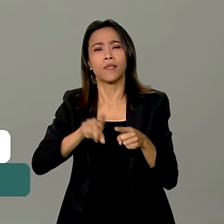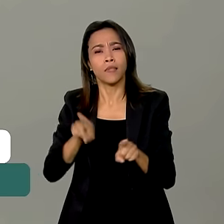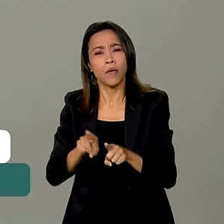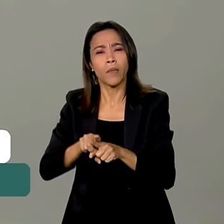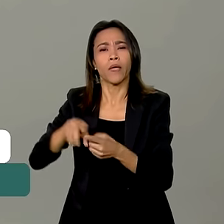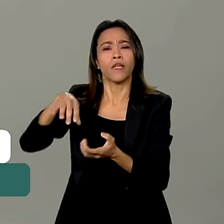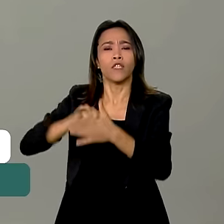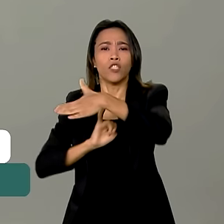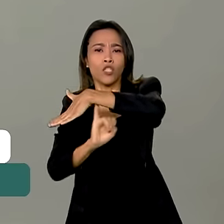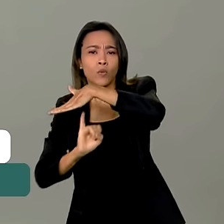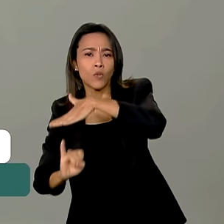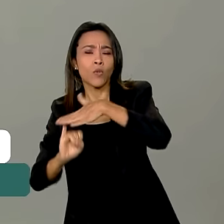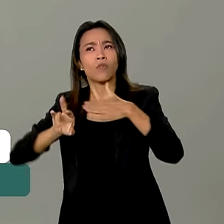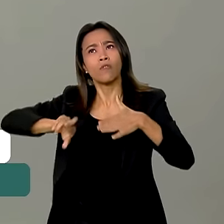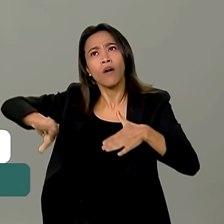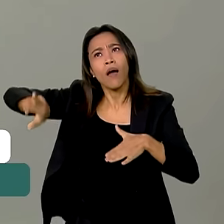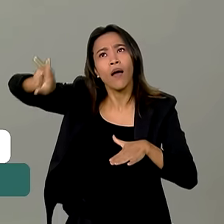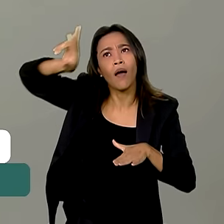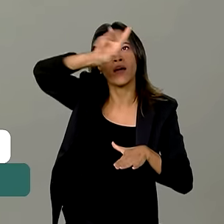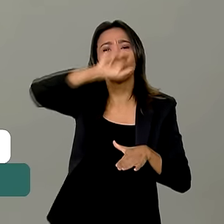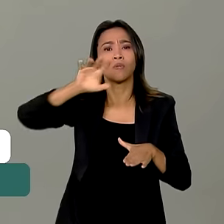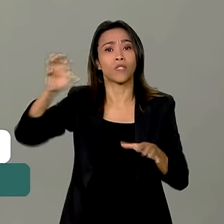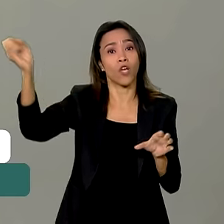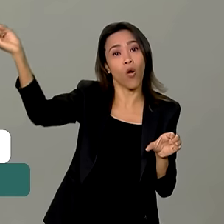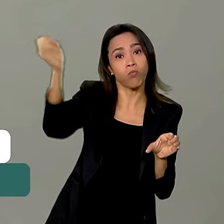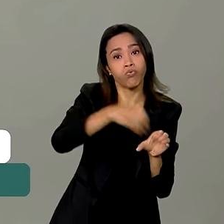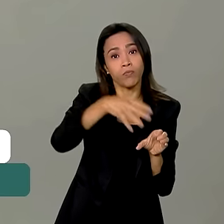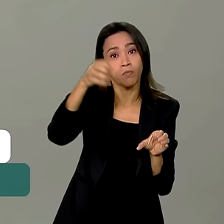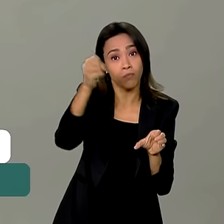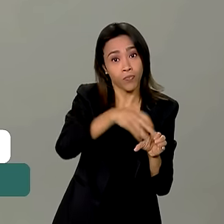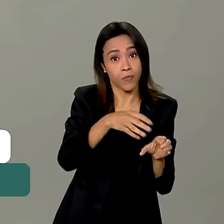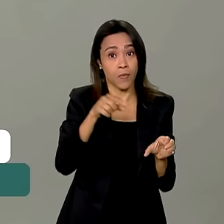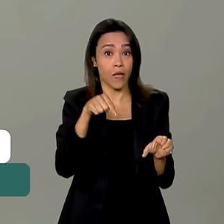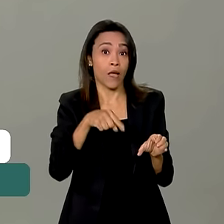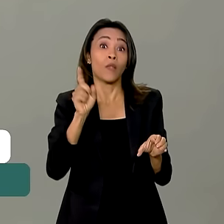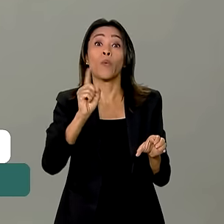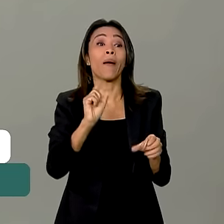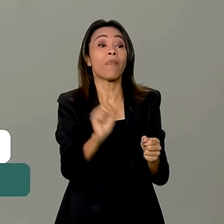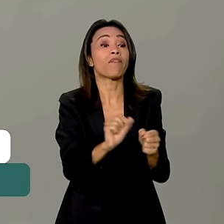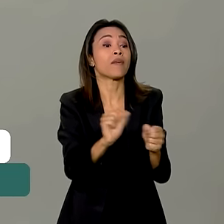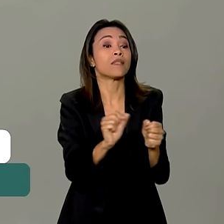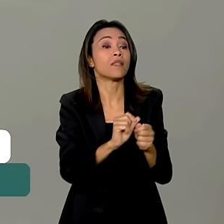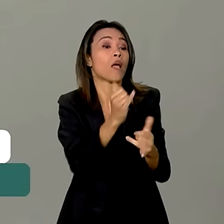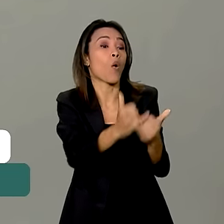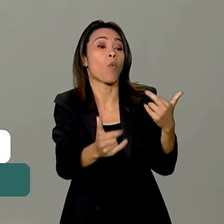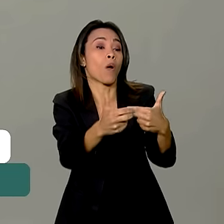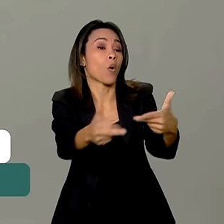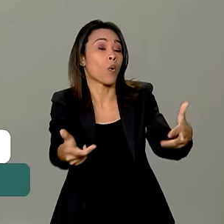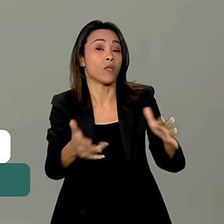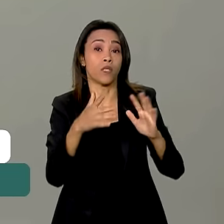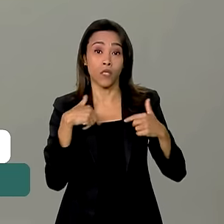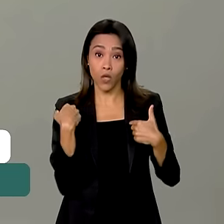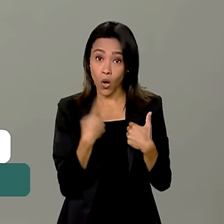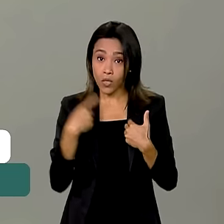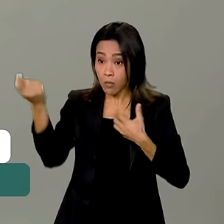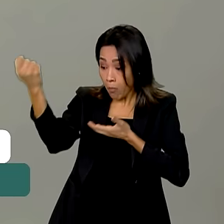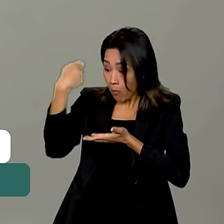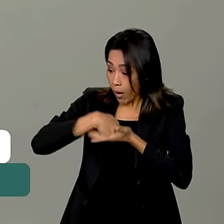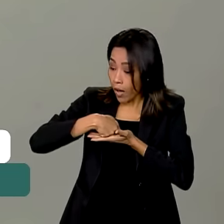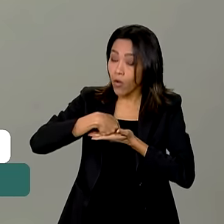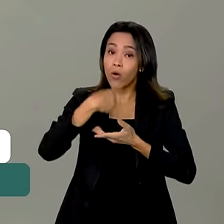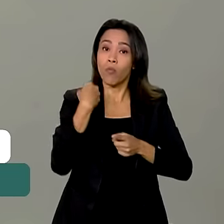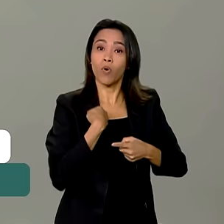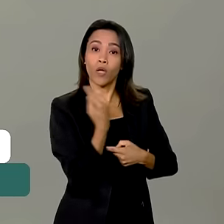por aquilo que ele já fez. Nós não estamos recebendo dinheiro para fazer alguma coisa, nós estamos sendo pagos por ter